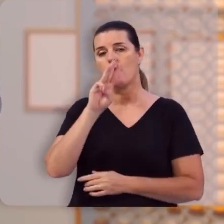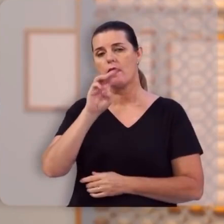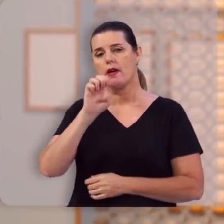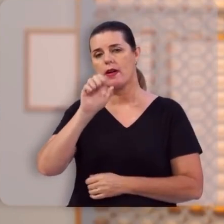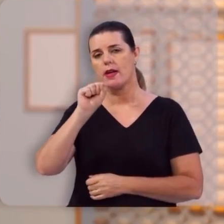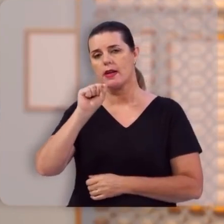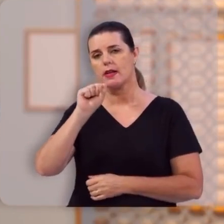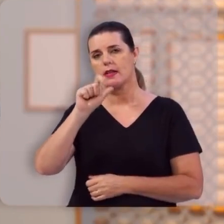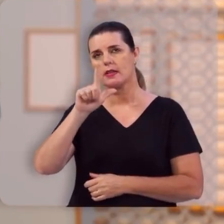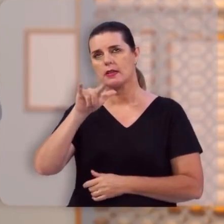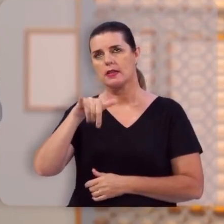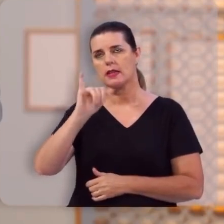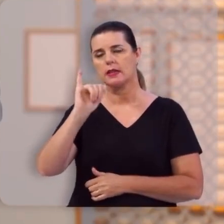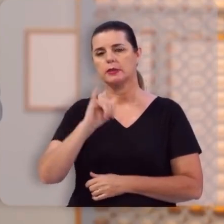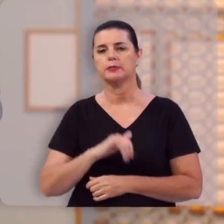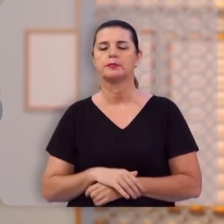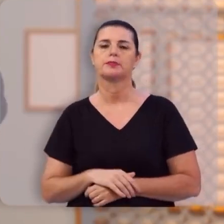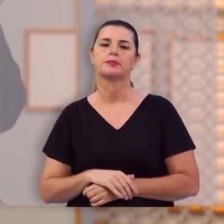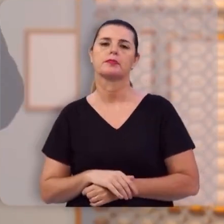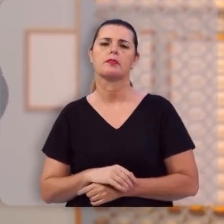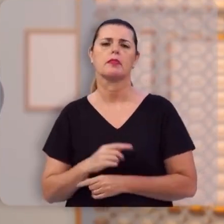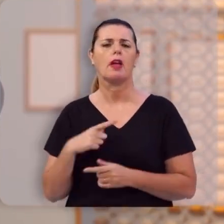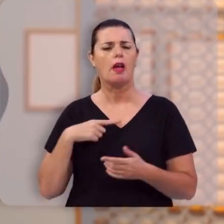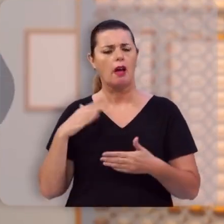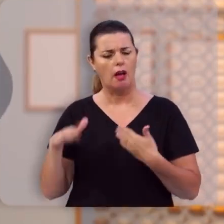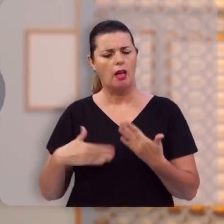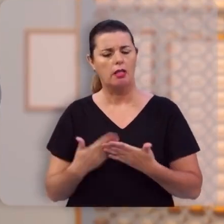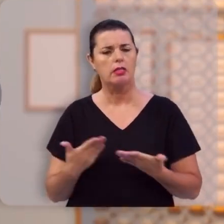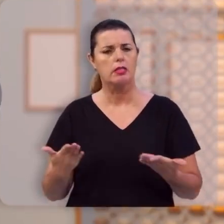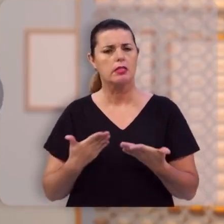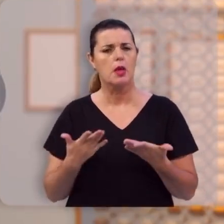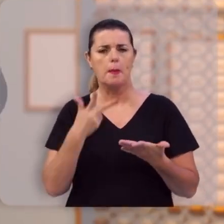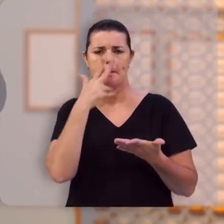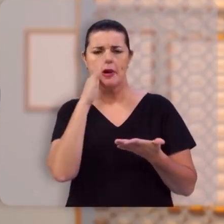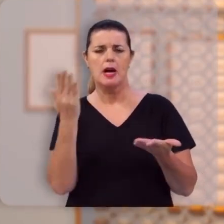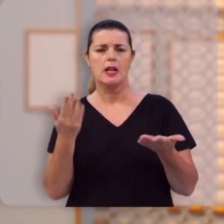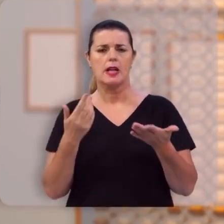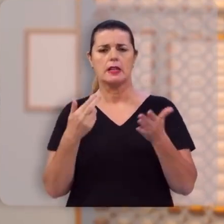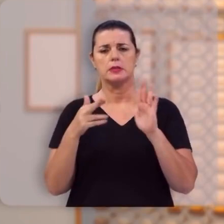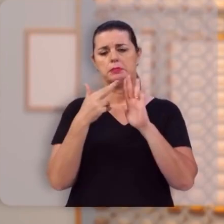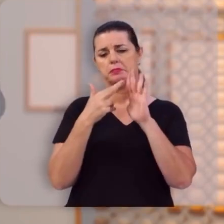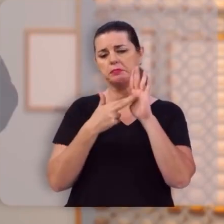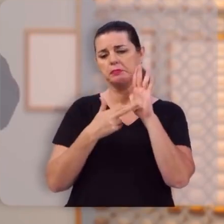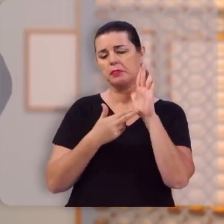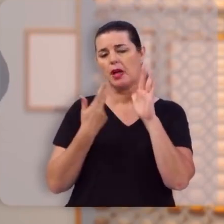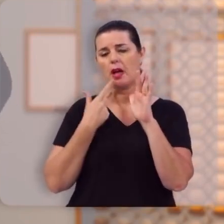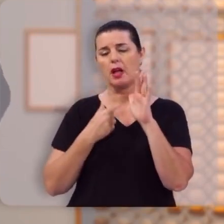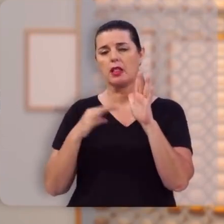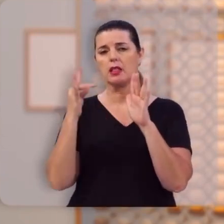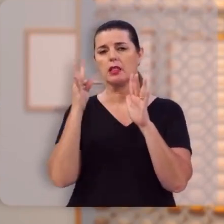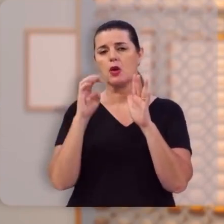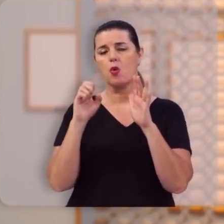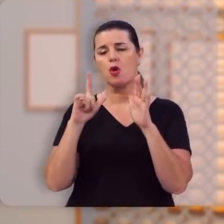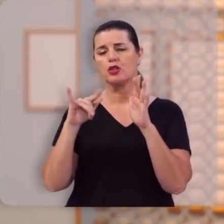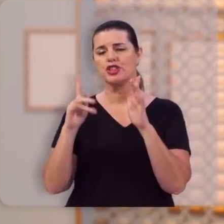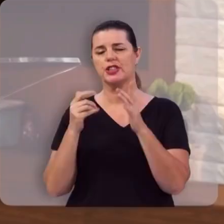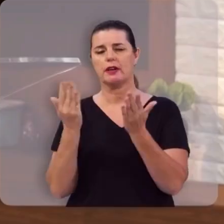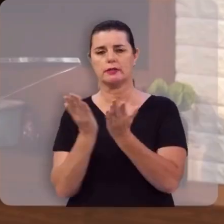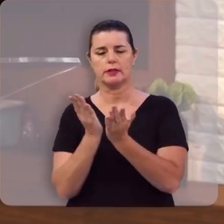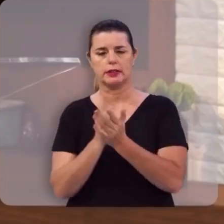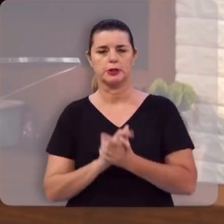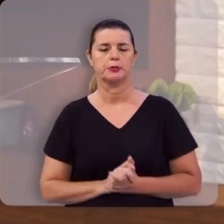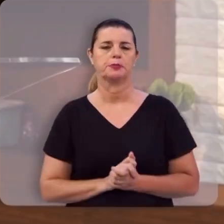grande avivalista do século XVIII, e tem sido o grande manual da teologia cristã ao longo dos séculos.